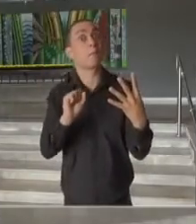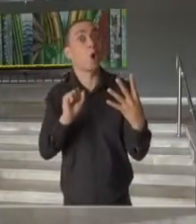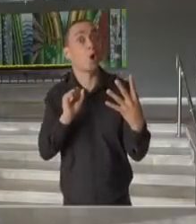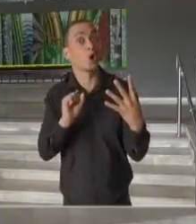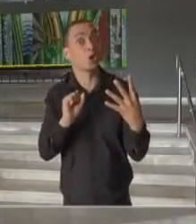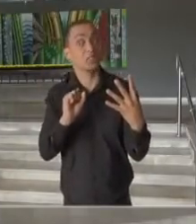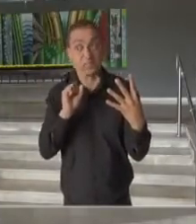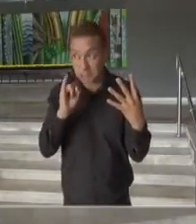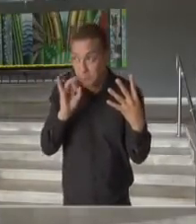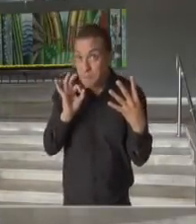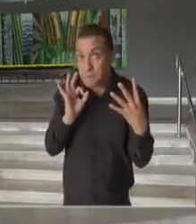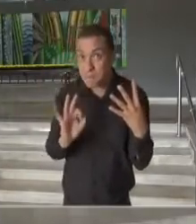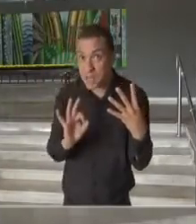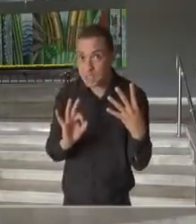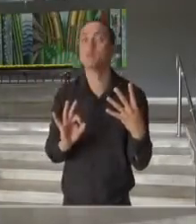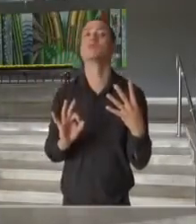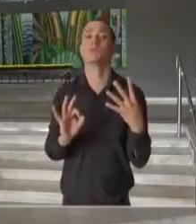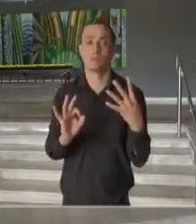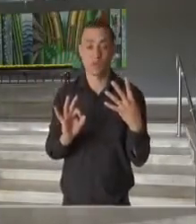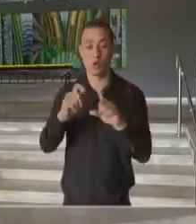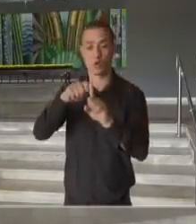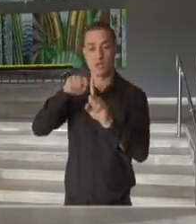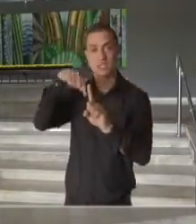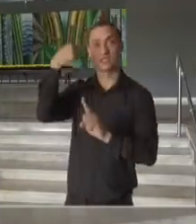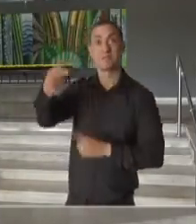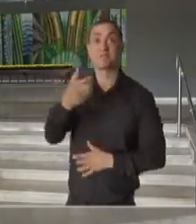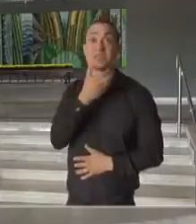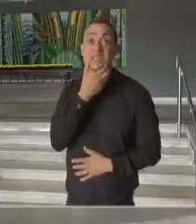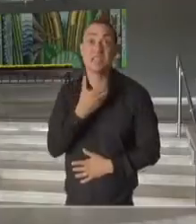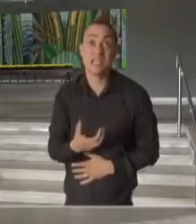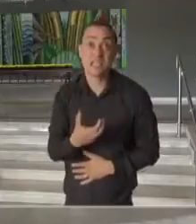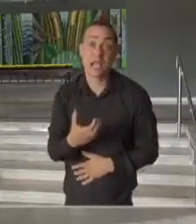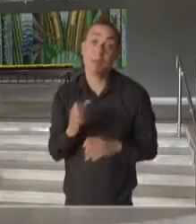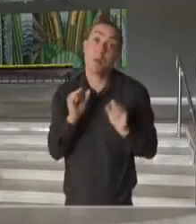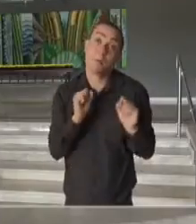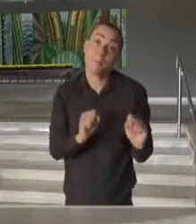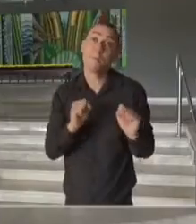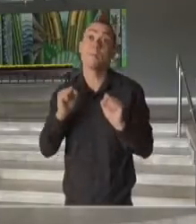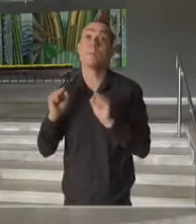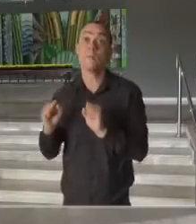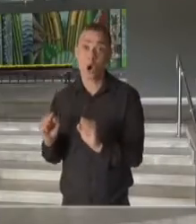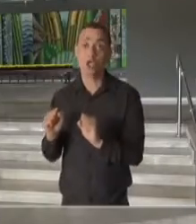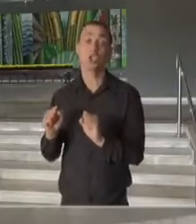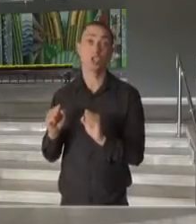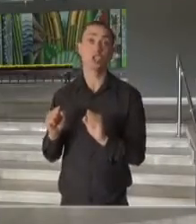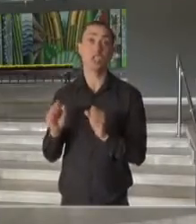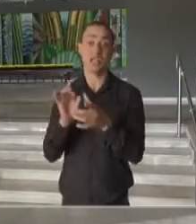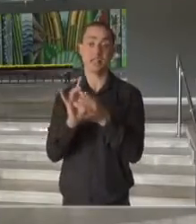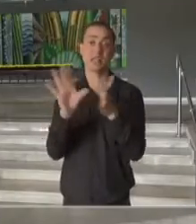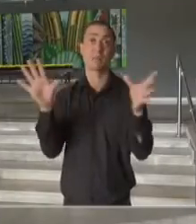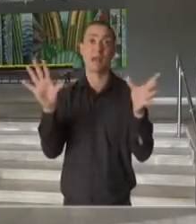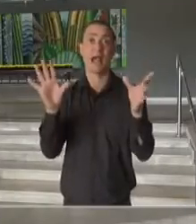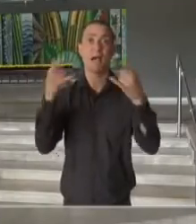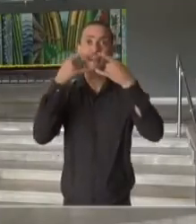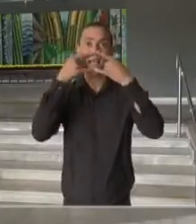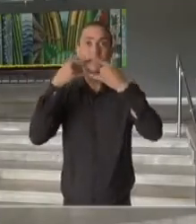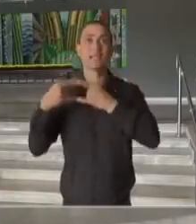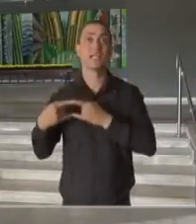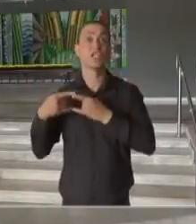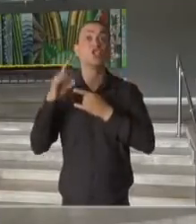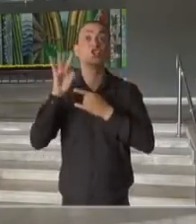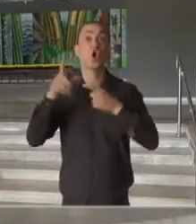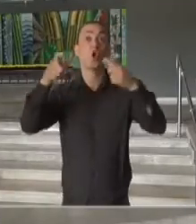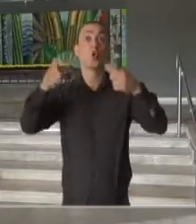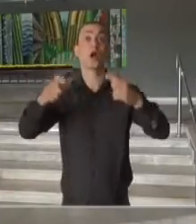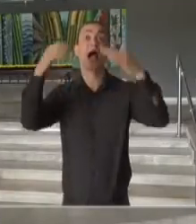E, desta forma, para o início do mês de dezembro, é possível que haja a liberação do uso de máscaras